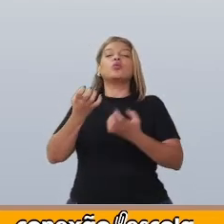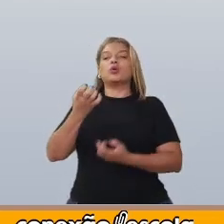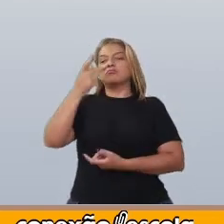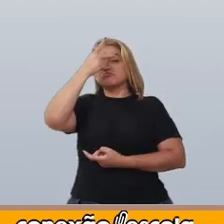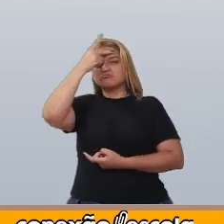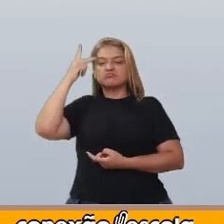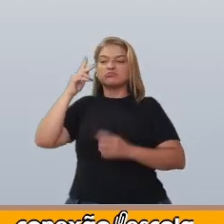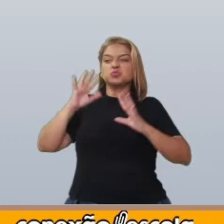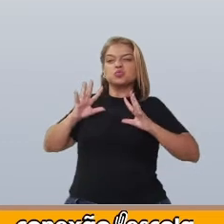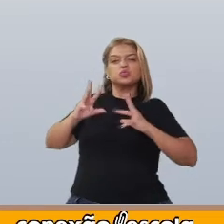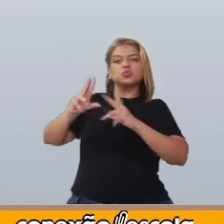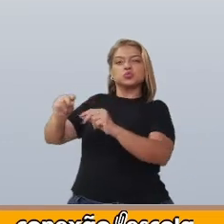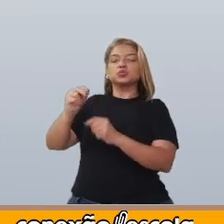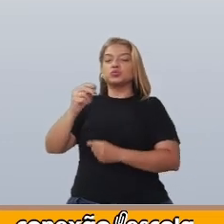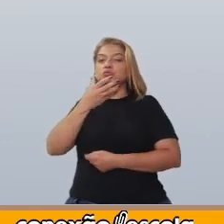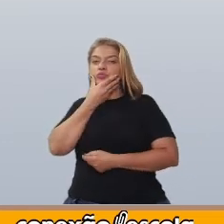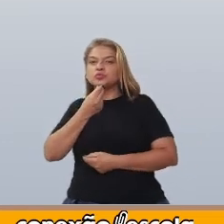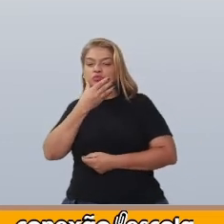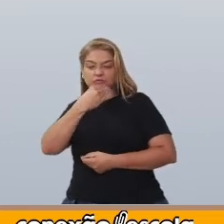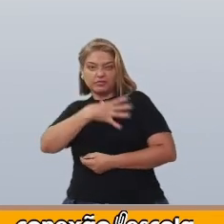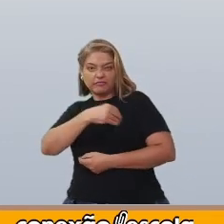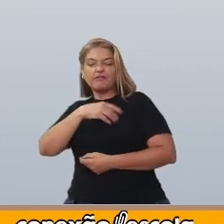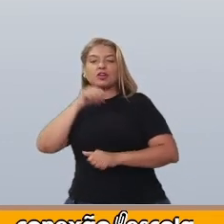filhos virassem corvos.